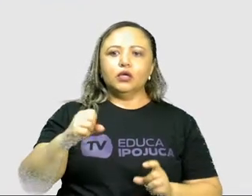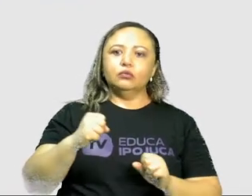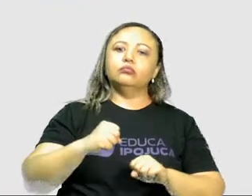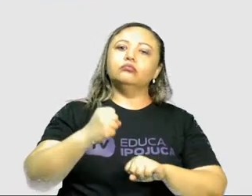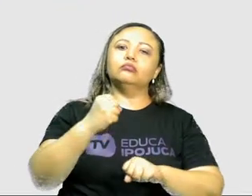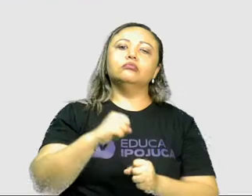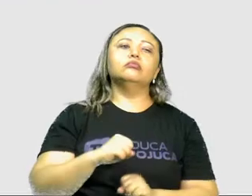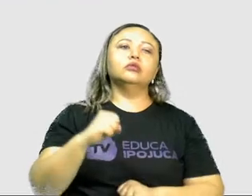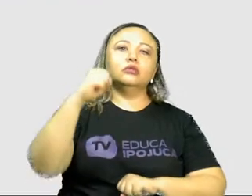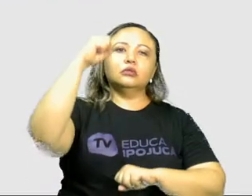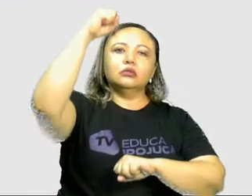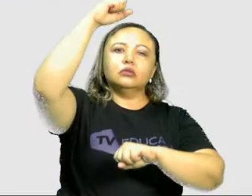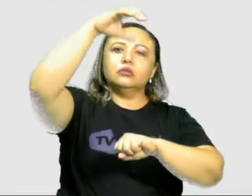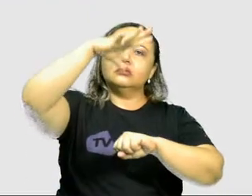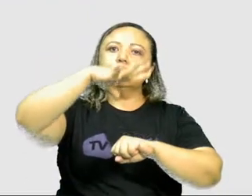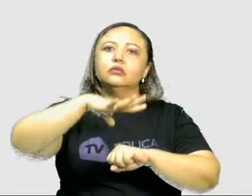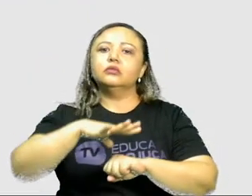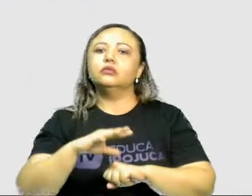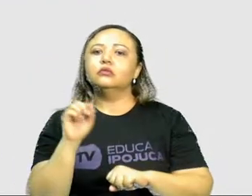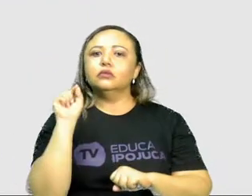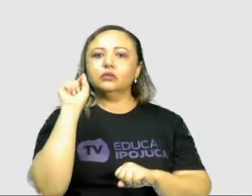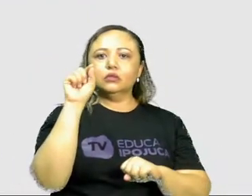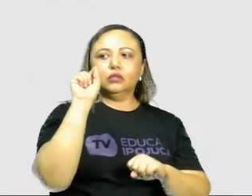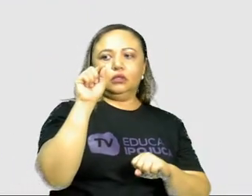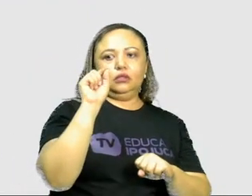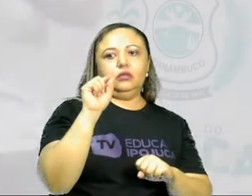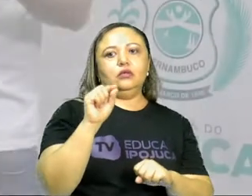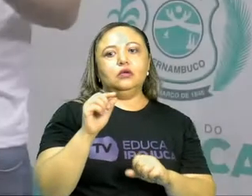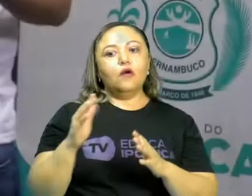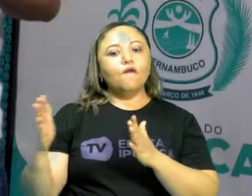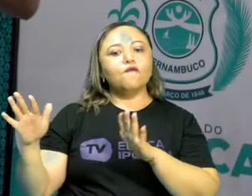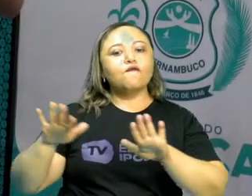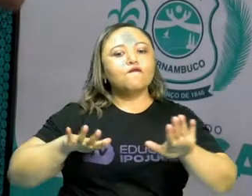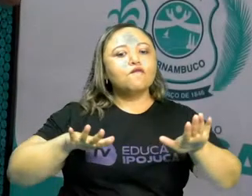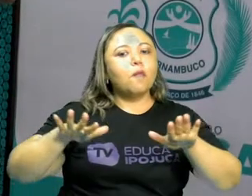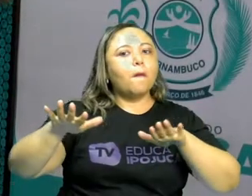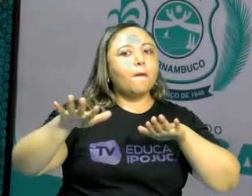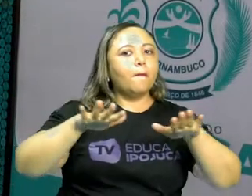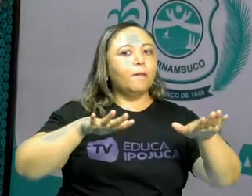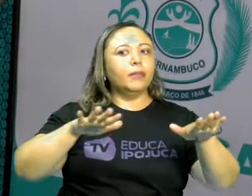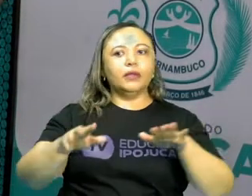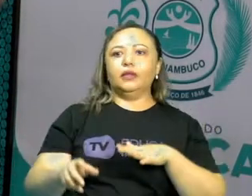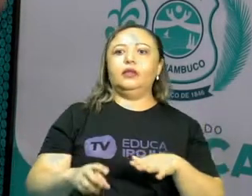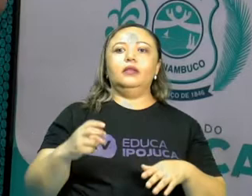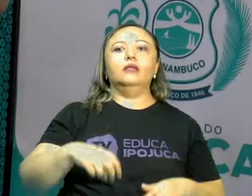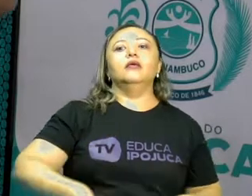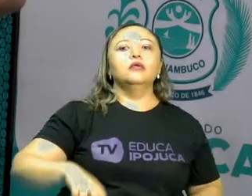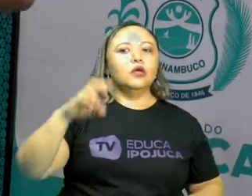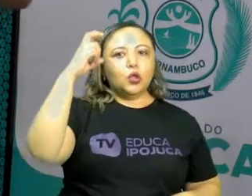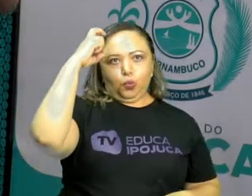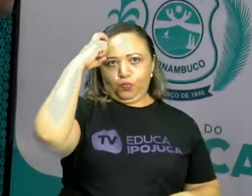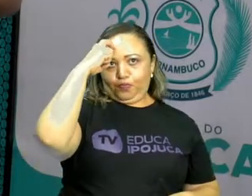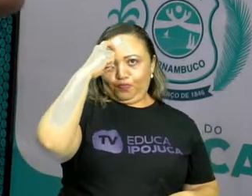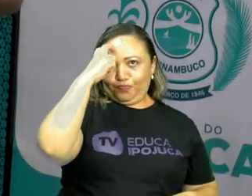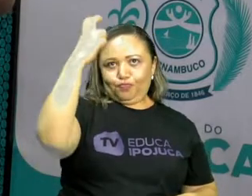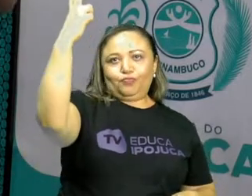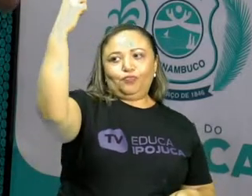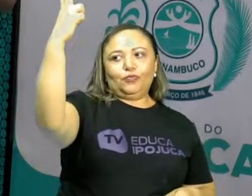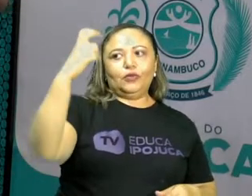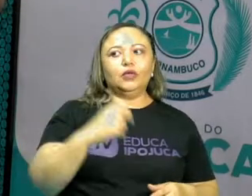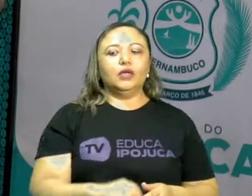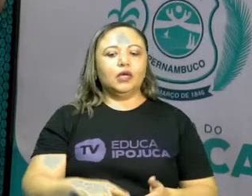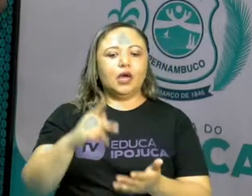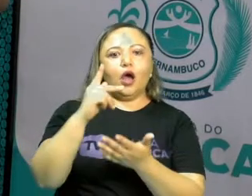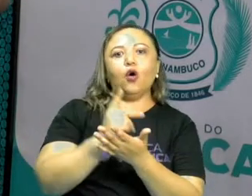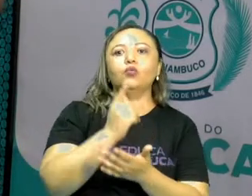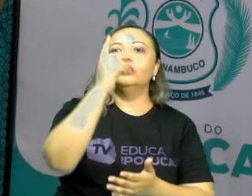Iluminismo, o que foi o iluminismo? O iluminismo foi um movimento intelectual que ocorreu na Europa durante a